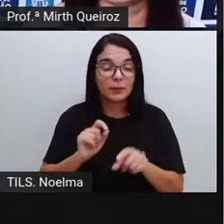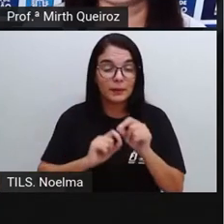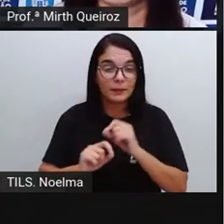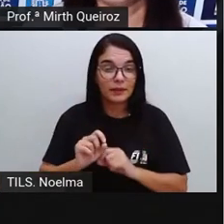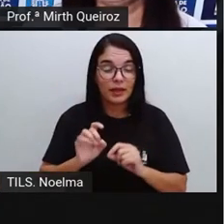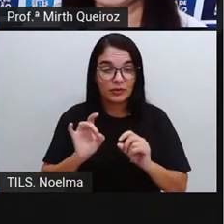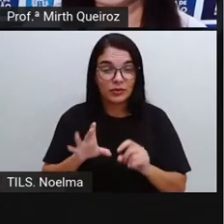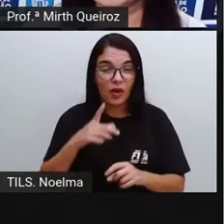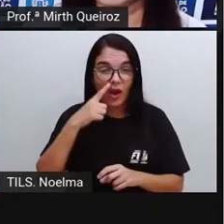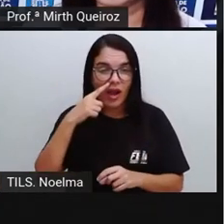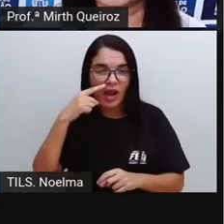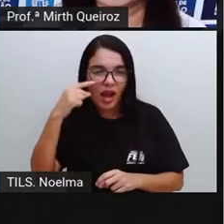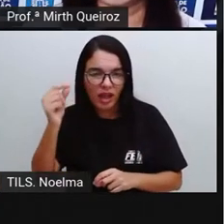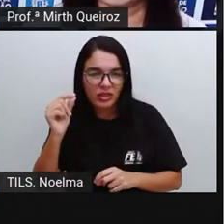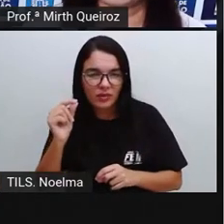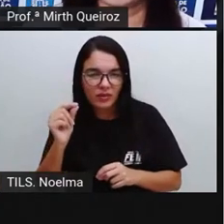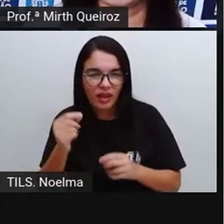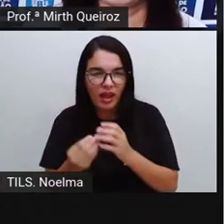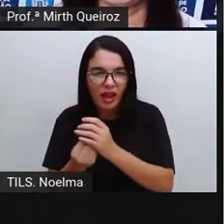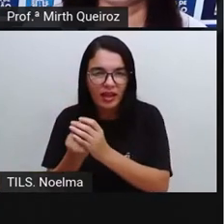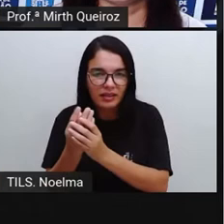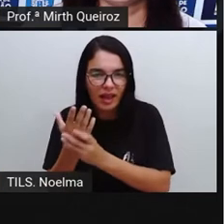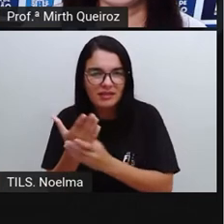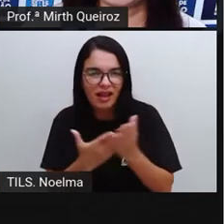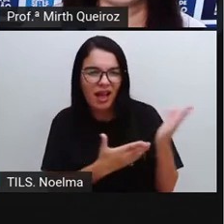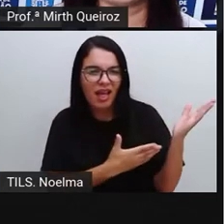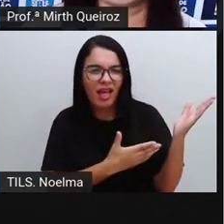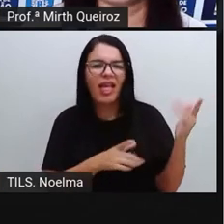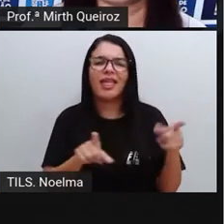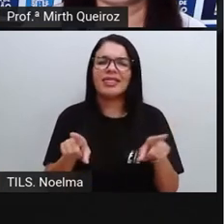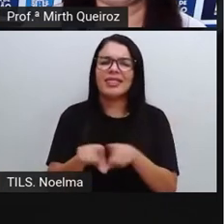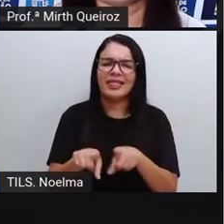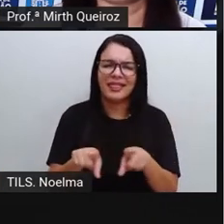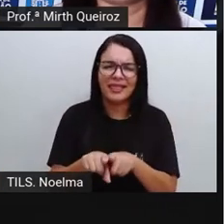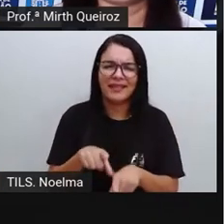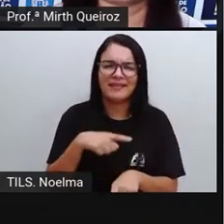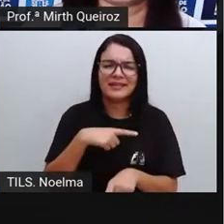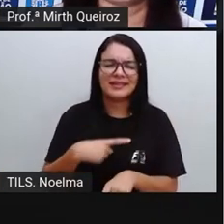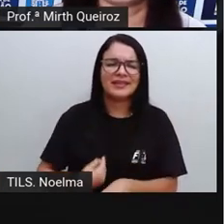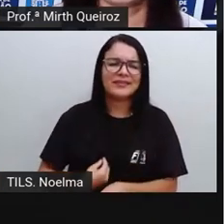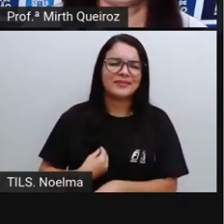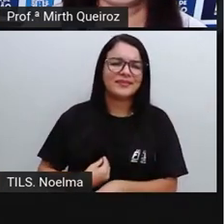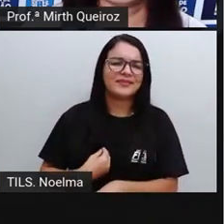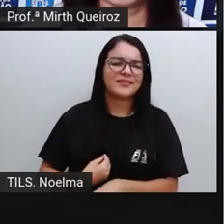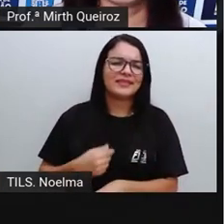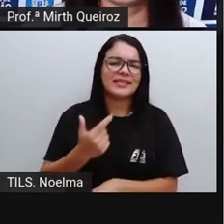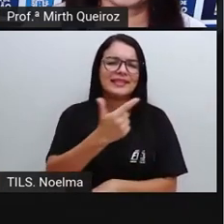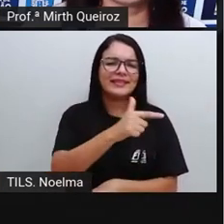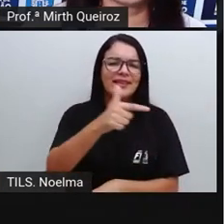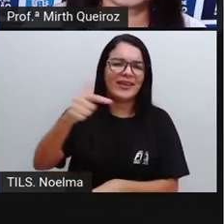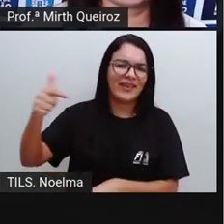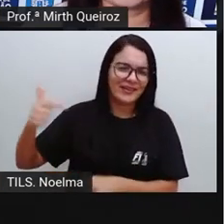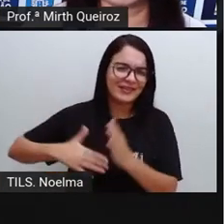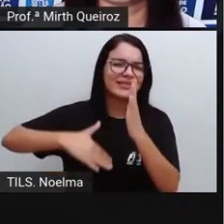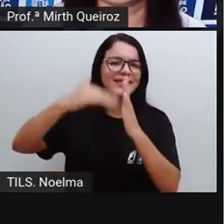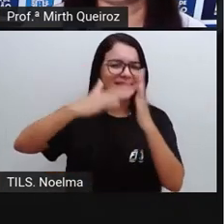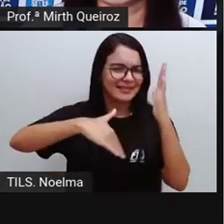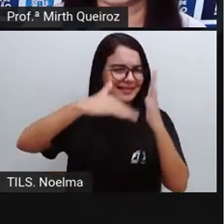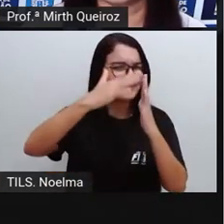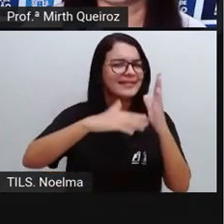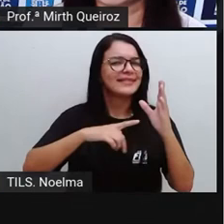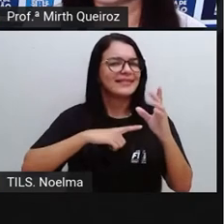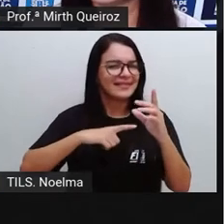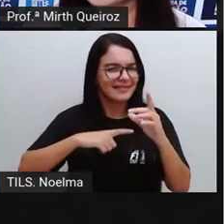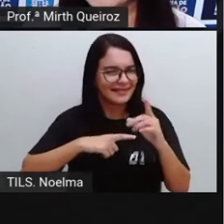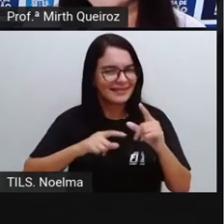apenas na criação acima, ele também se faz presente numa série de outros trabalhos, como